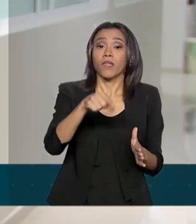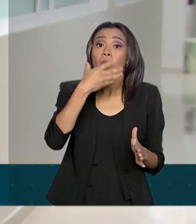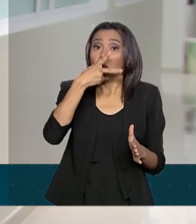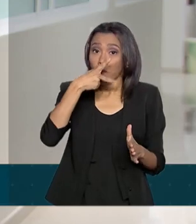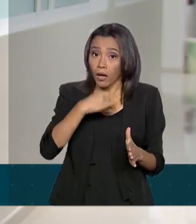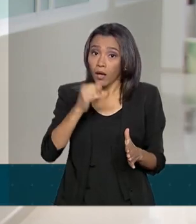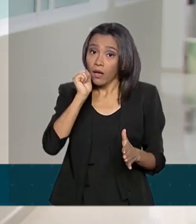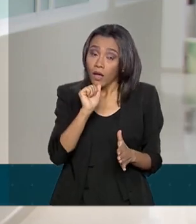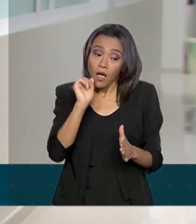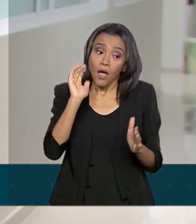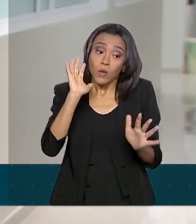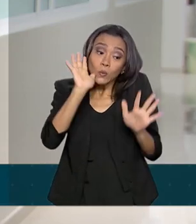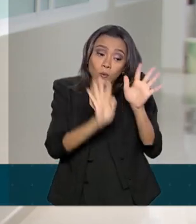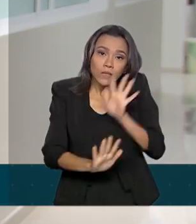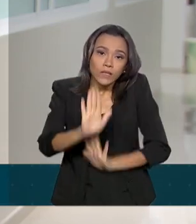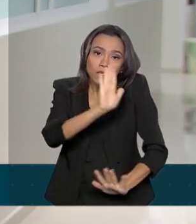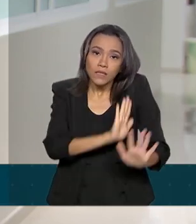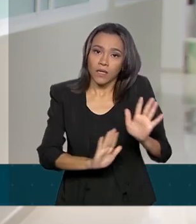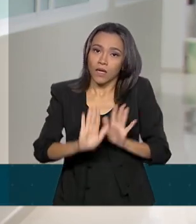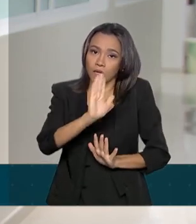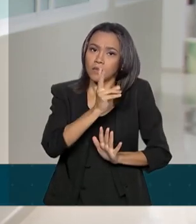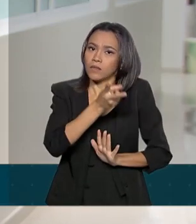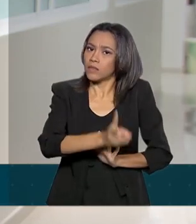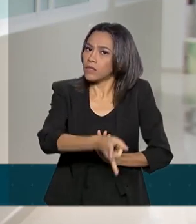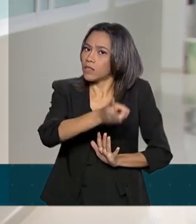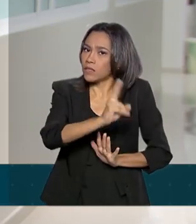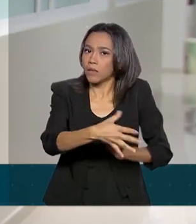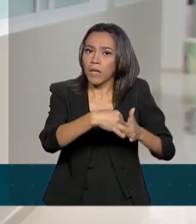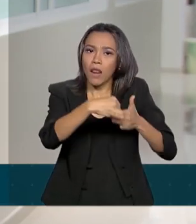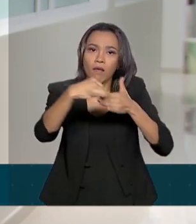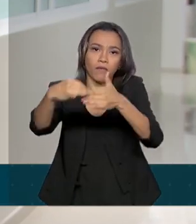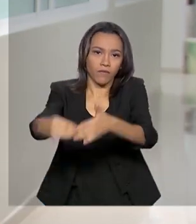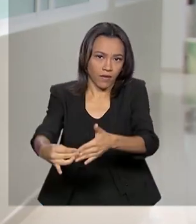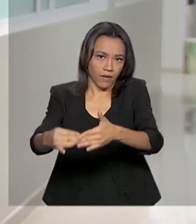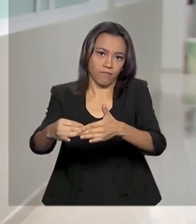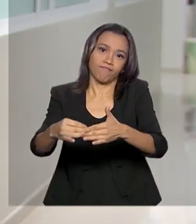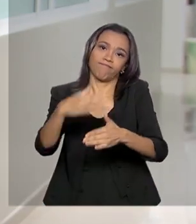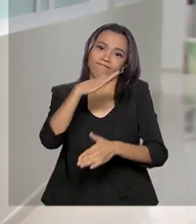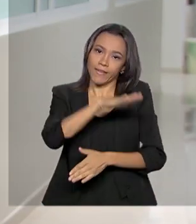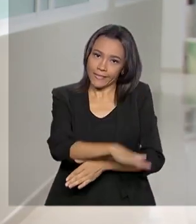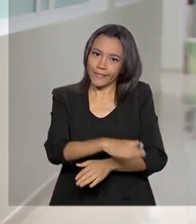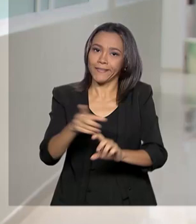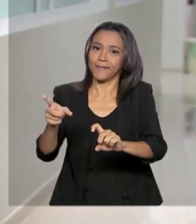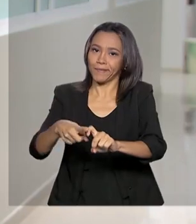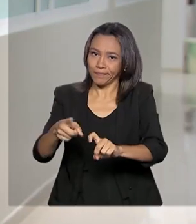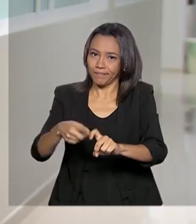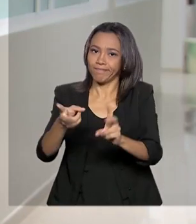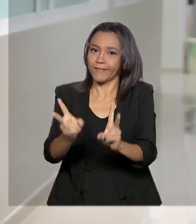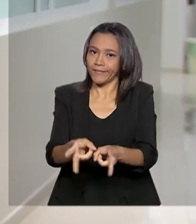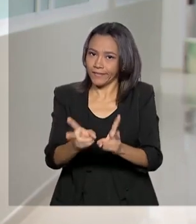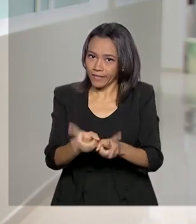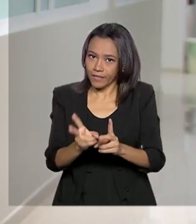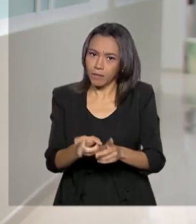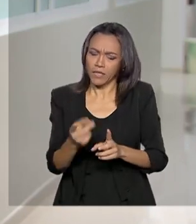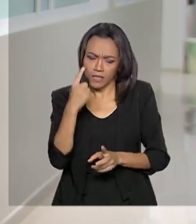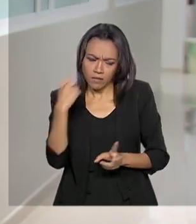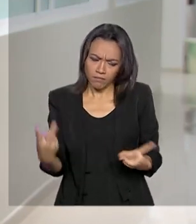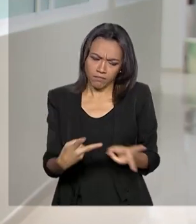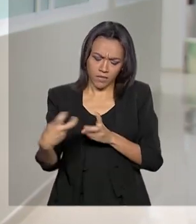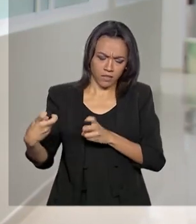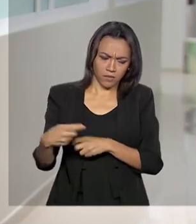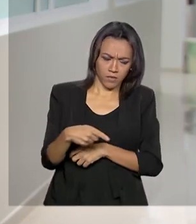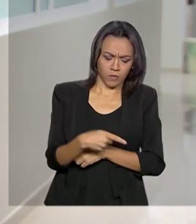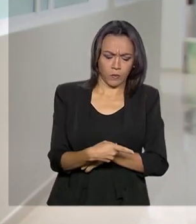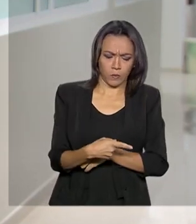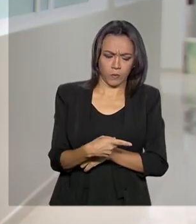cuidado com a criança de levar regularmente ao pediatra e se notam sim comportamentos diferentes que